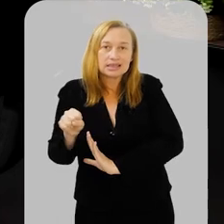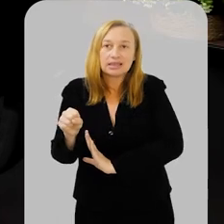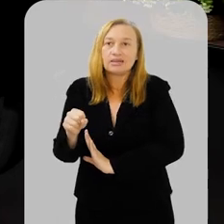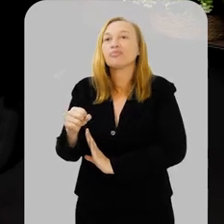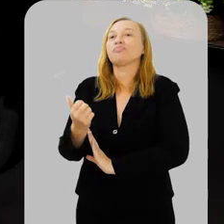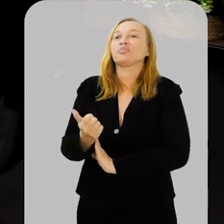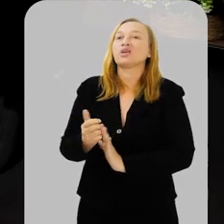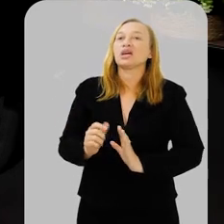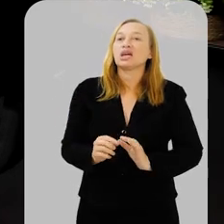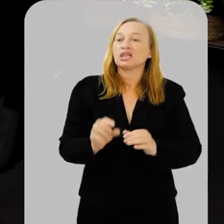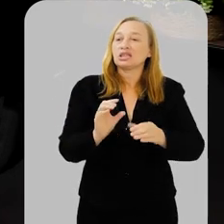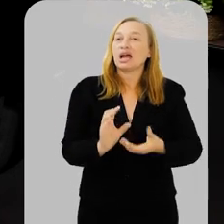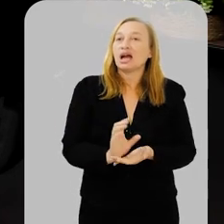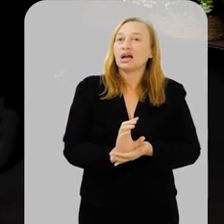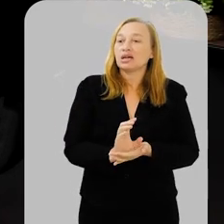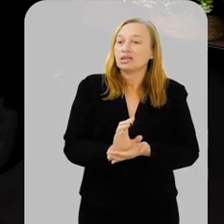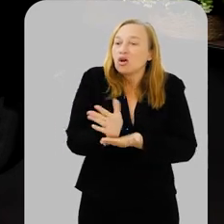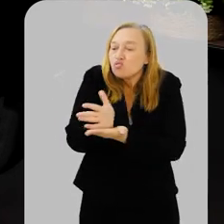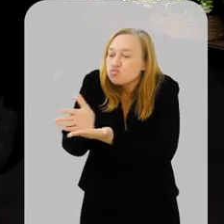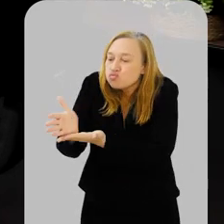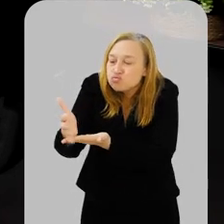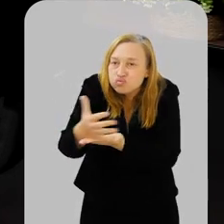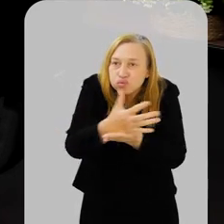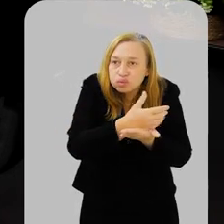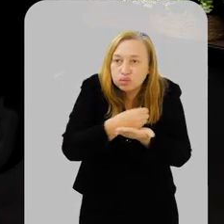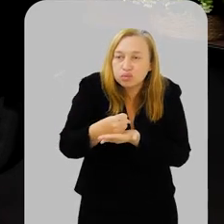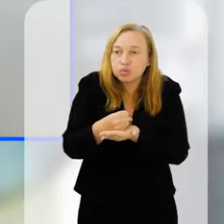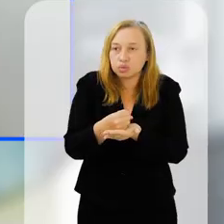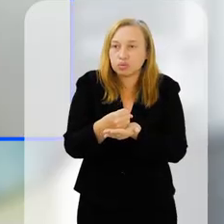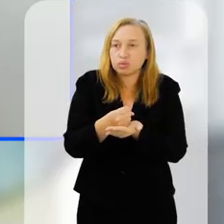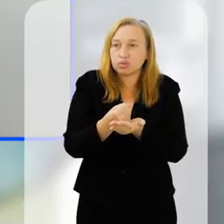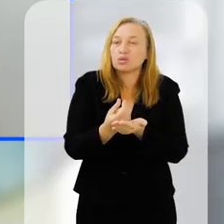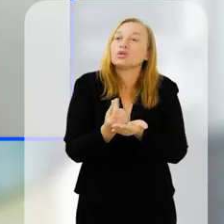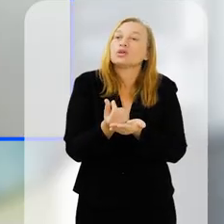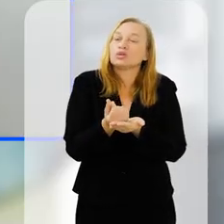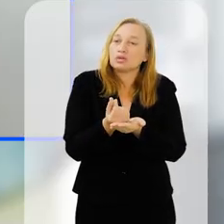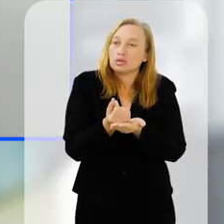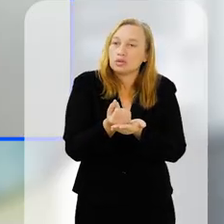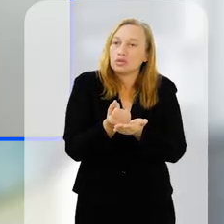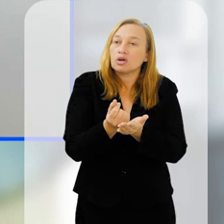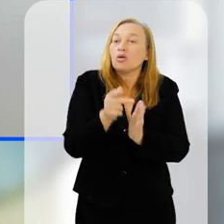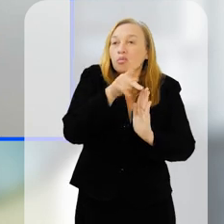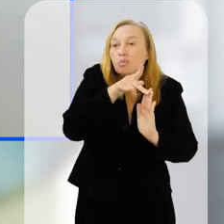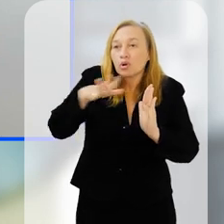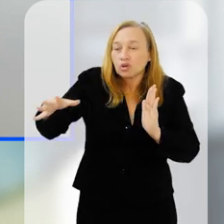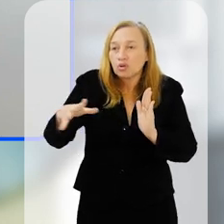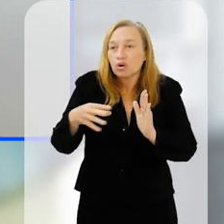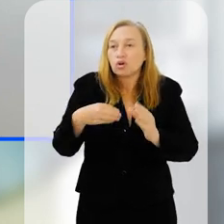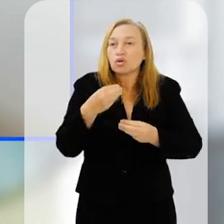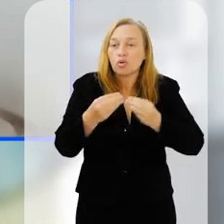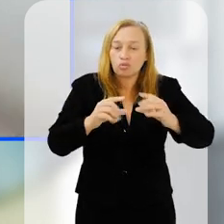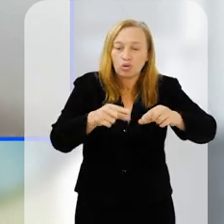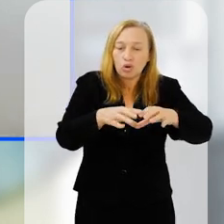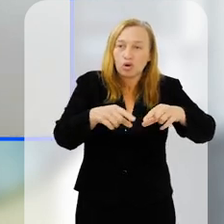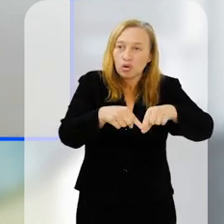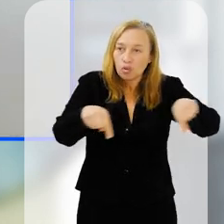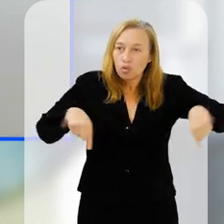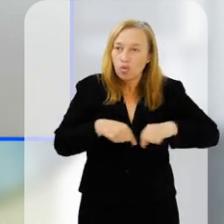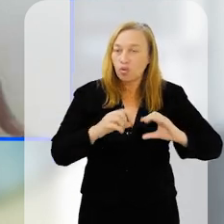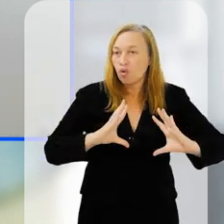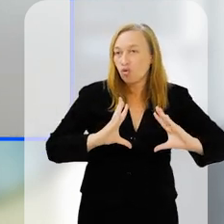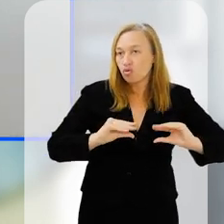Sim, a gente está levantando fundos para conseguir algumas coisas para o próprio protocolo, como são essas